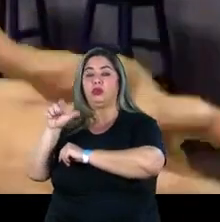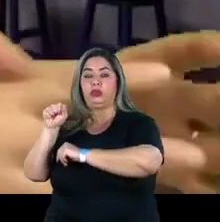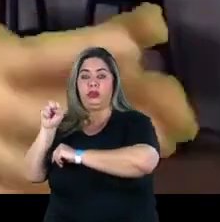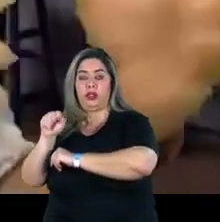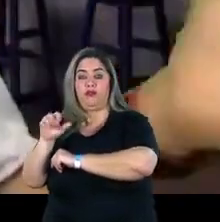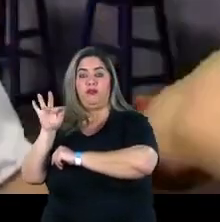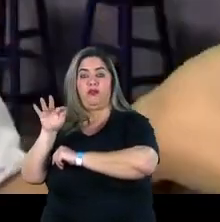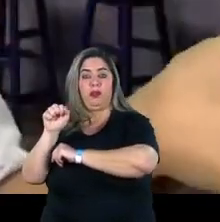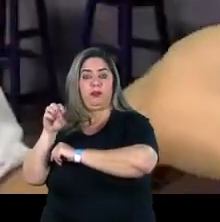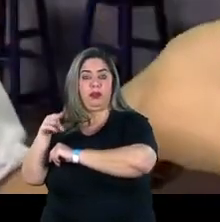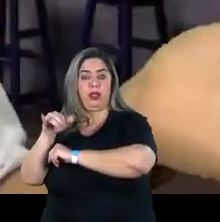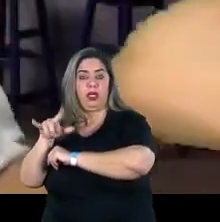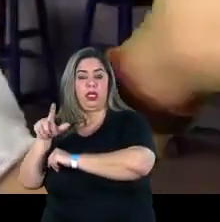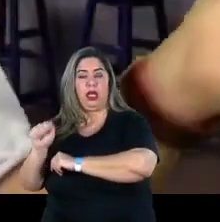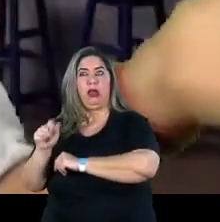2000,